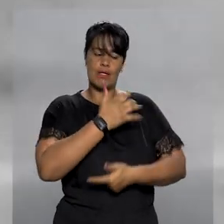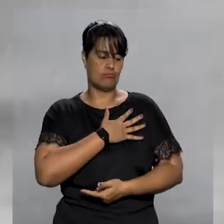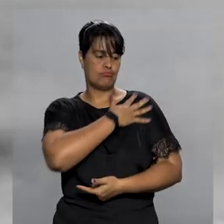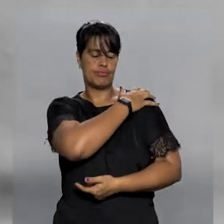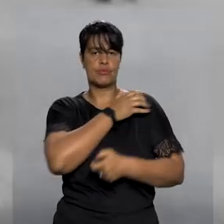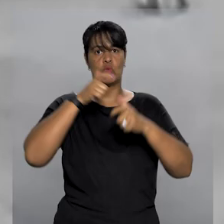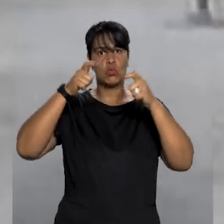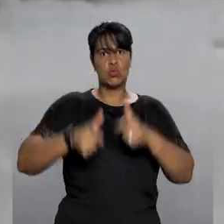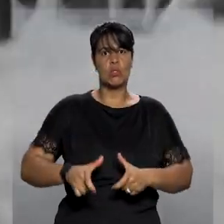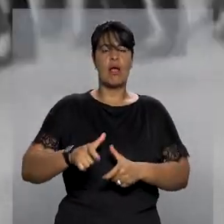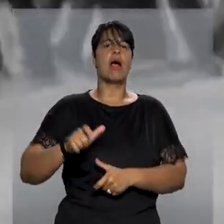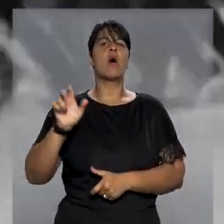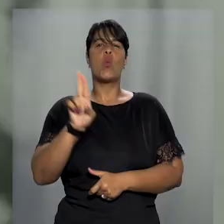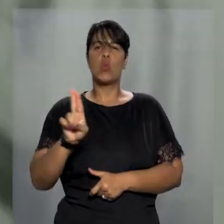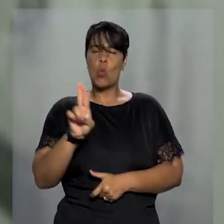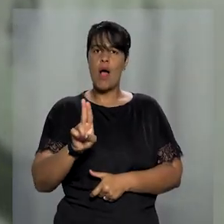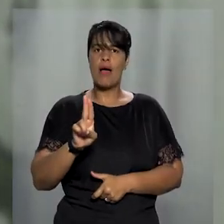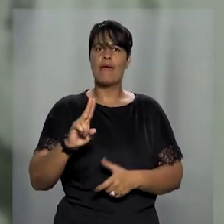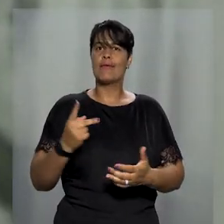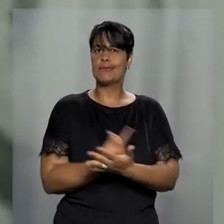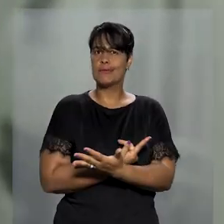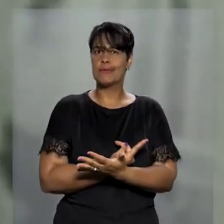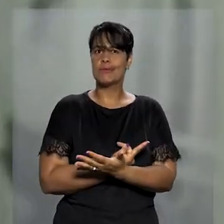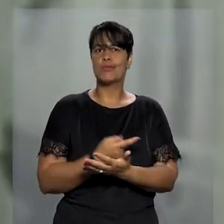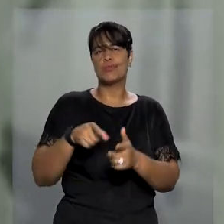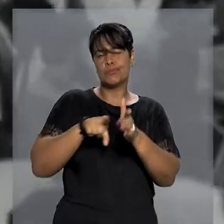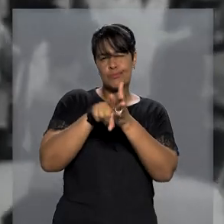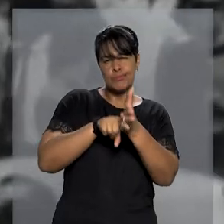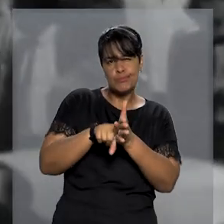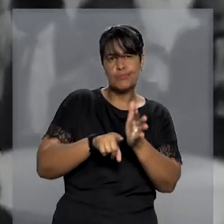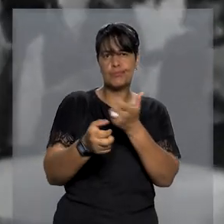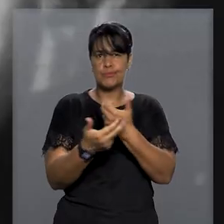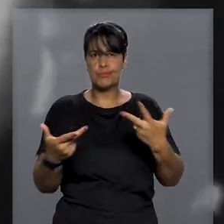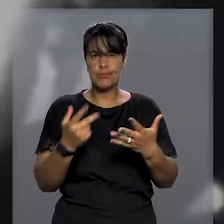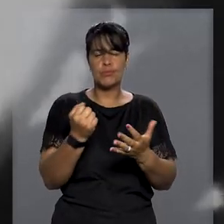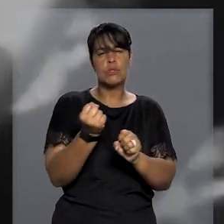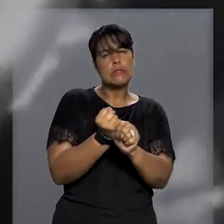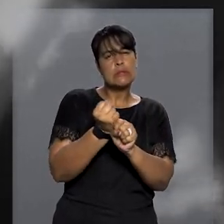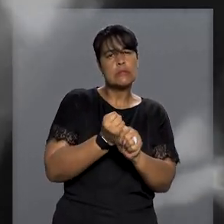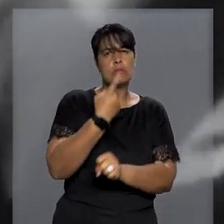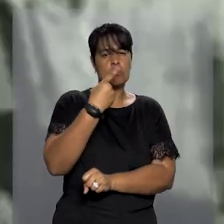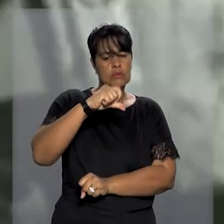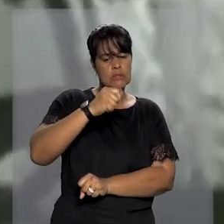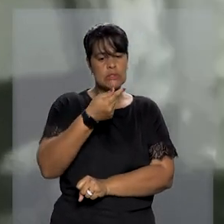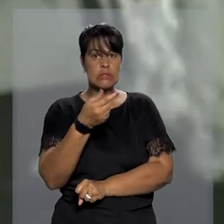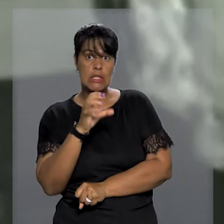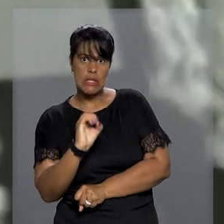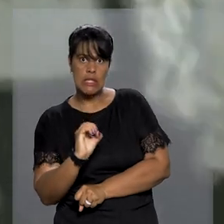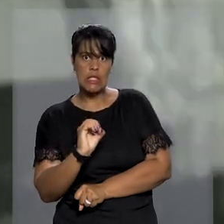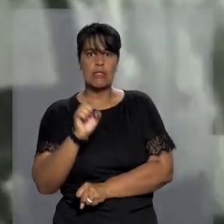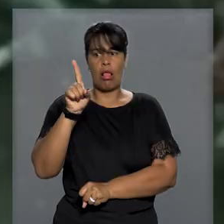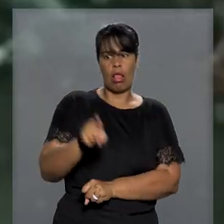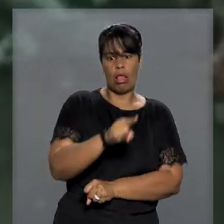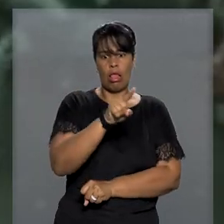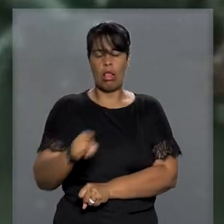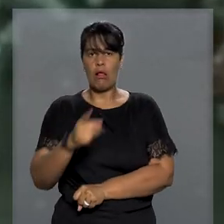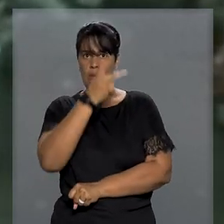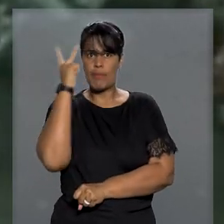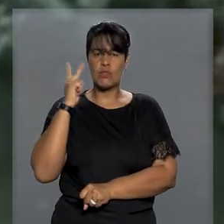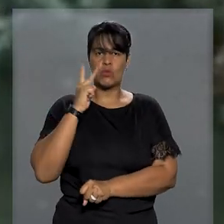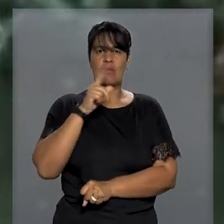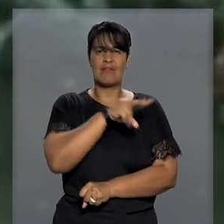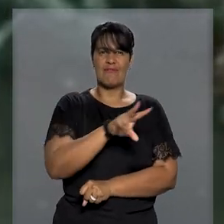ex-oficial do Exército Uruguaio, envolvido na operação Condor, desencadeada nos anos 70, para eliminar